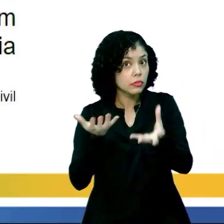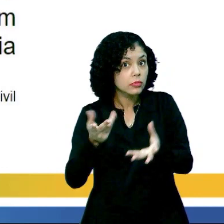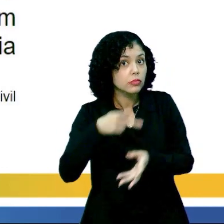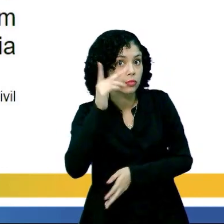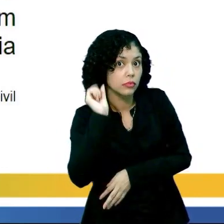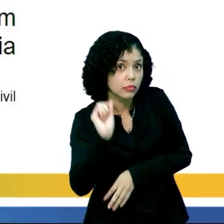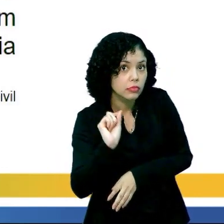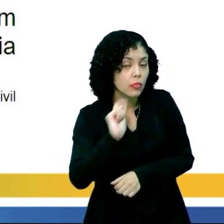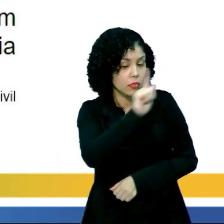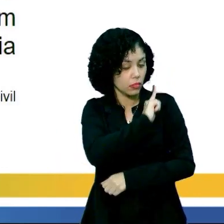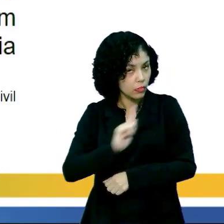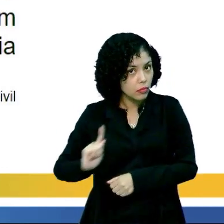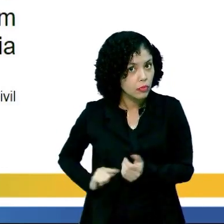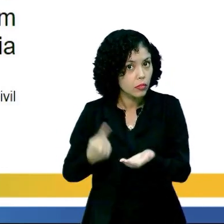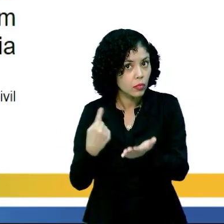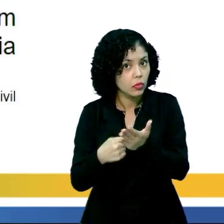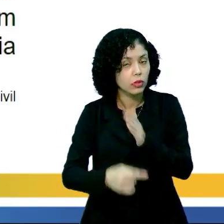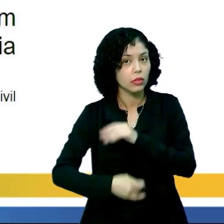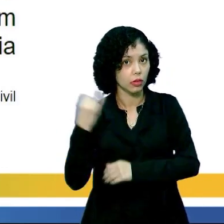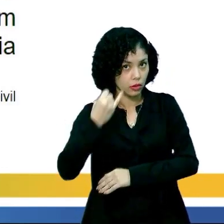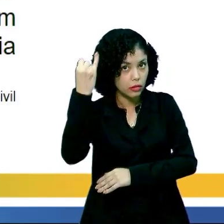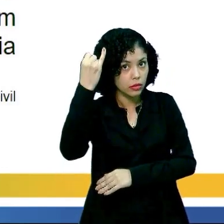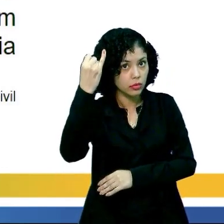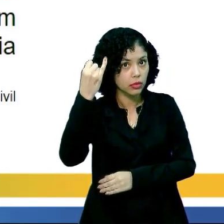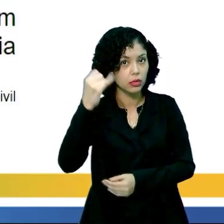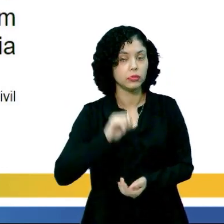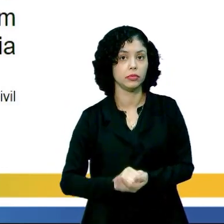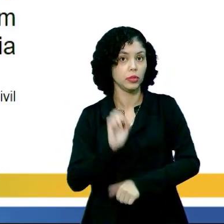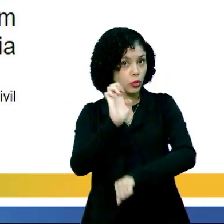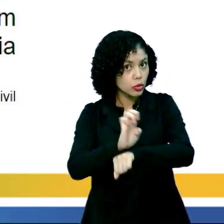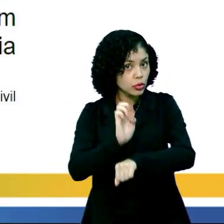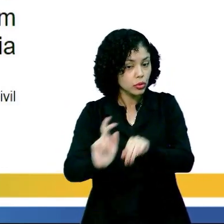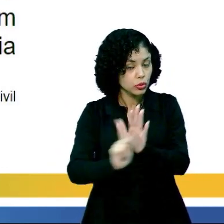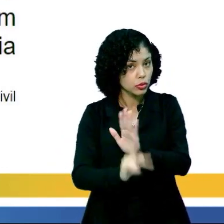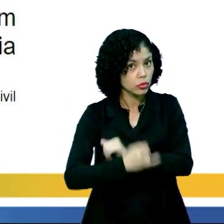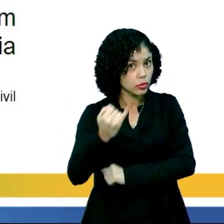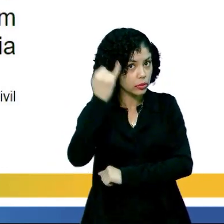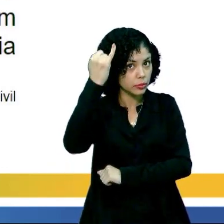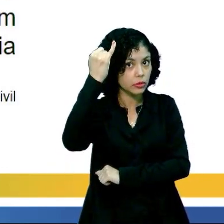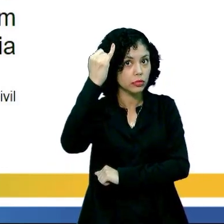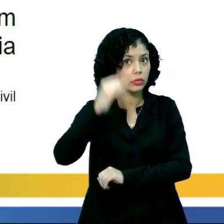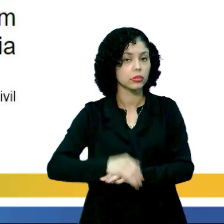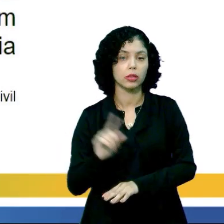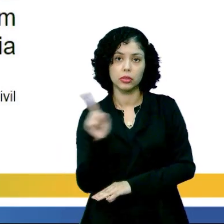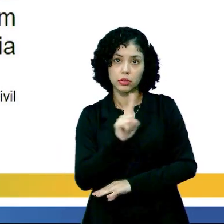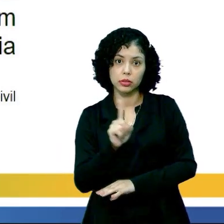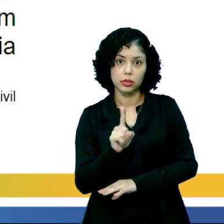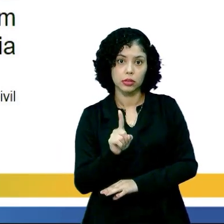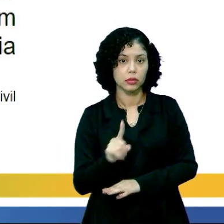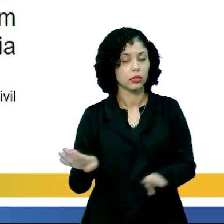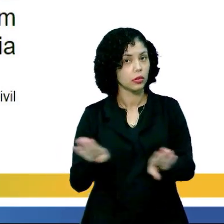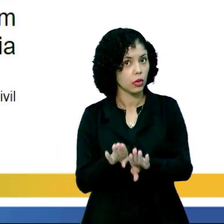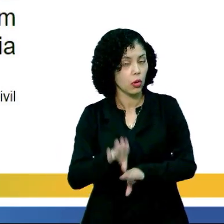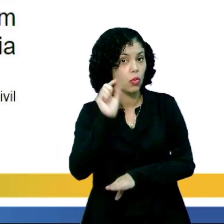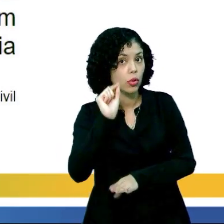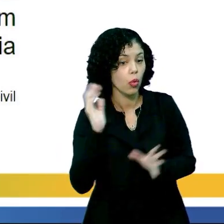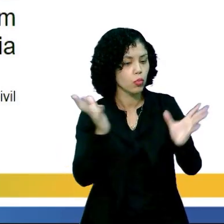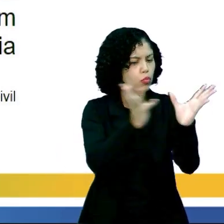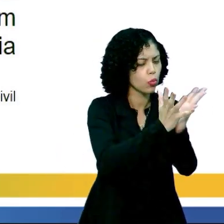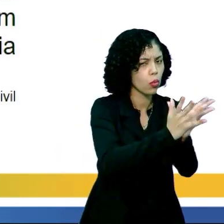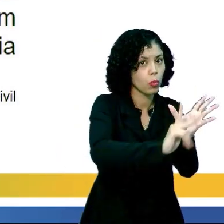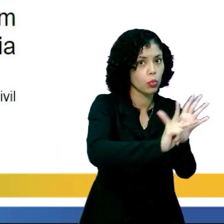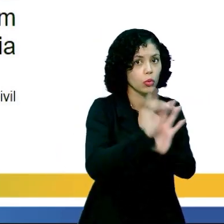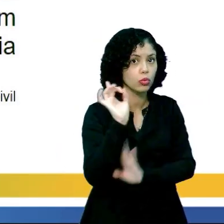querendo dizer aqui o que o governo considera importante, o que o Estado considera importante, e não, necessariamente, o que um